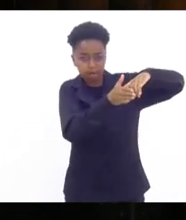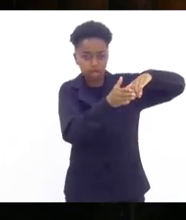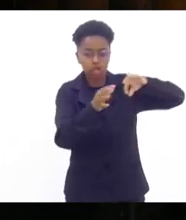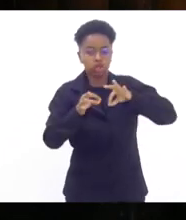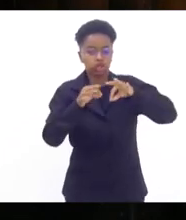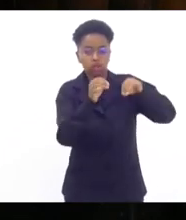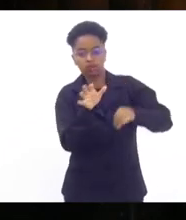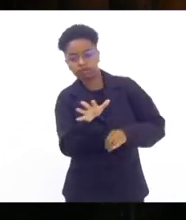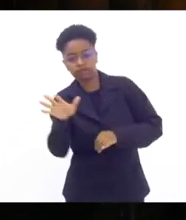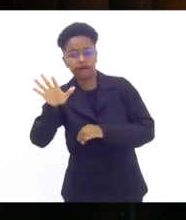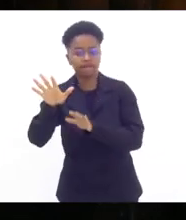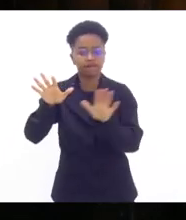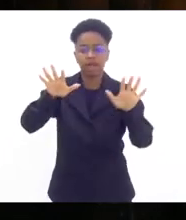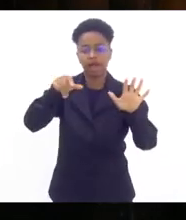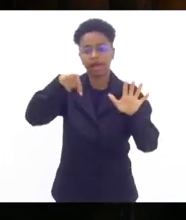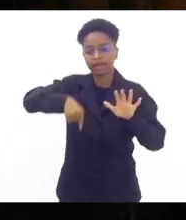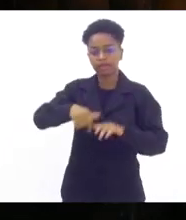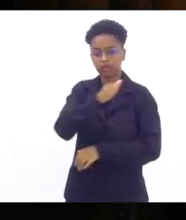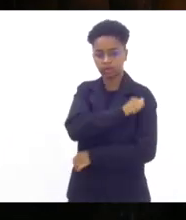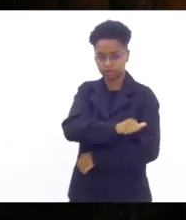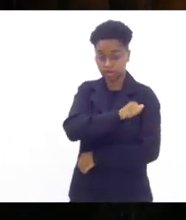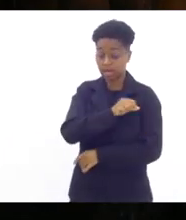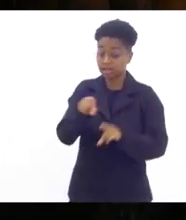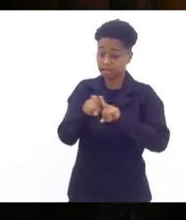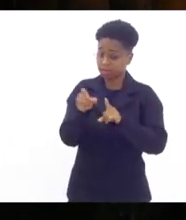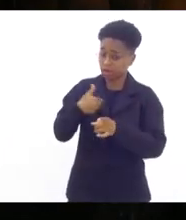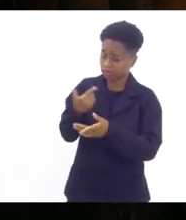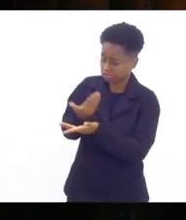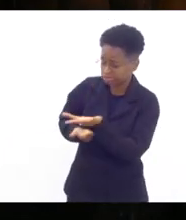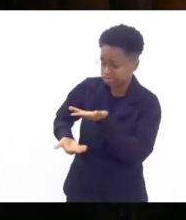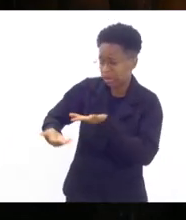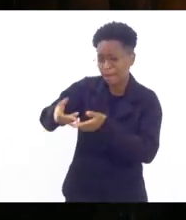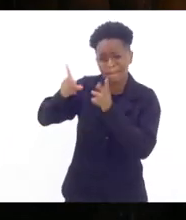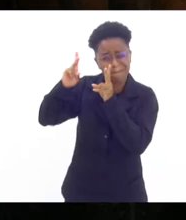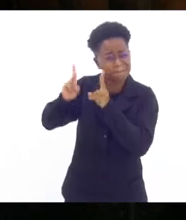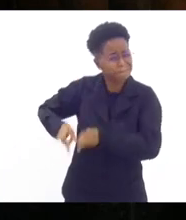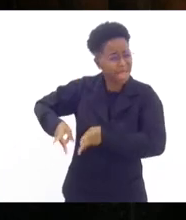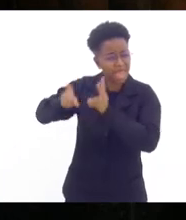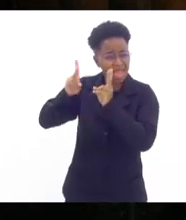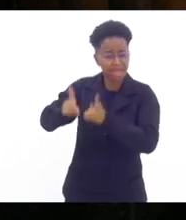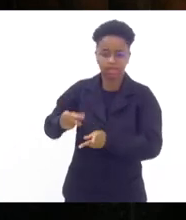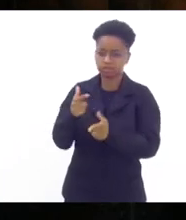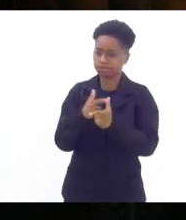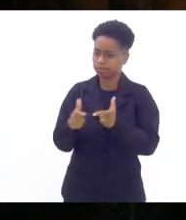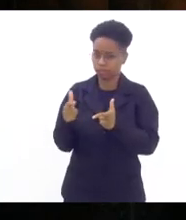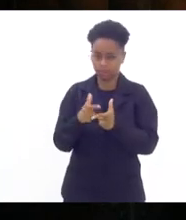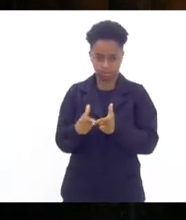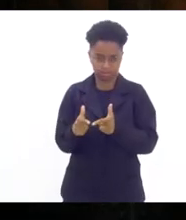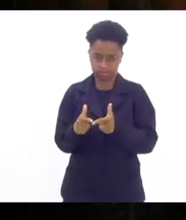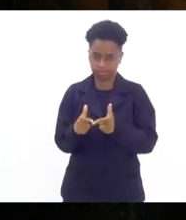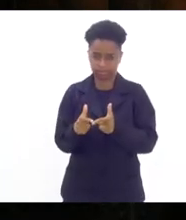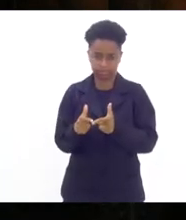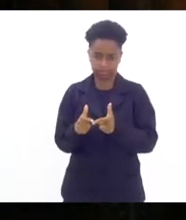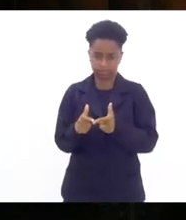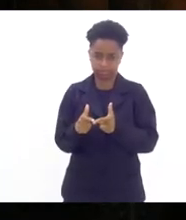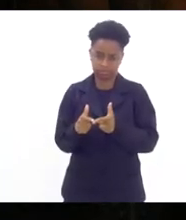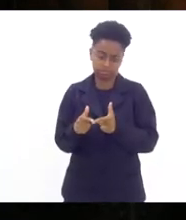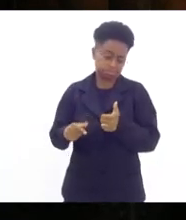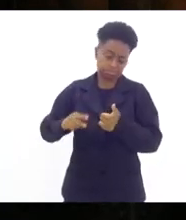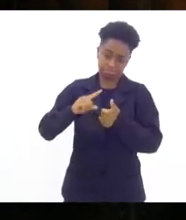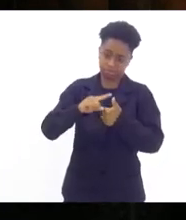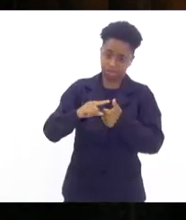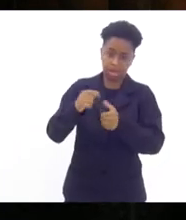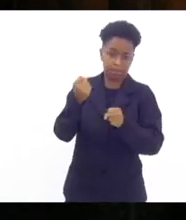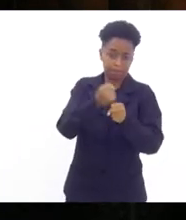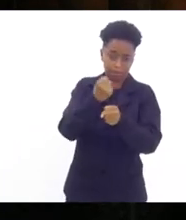Rio de Janeiro e convivi com esses mesmos problemas quer seja na construção da